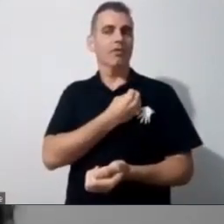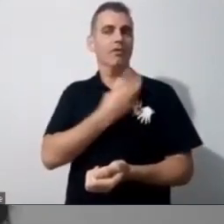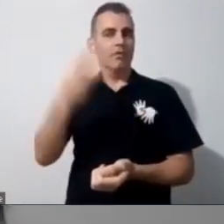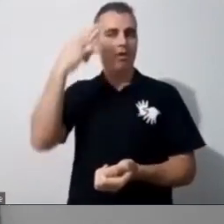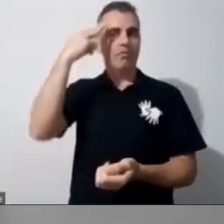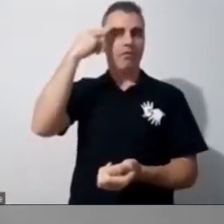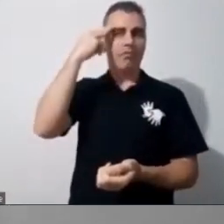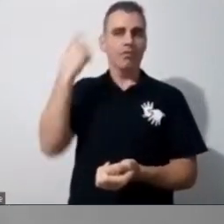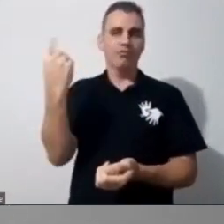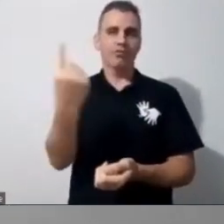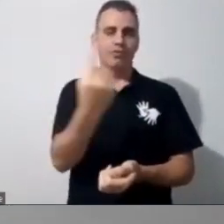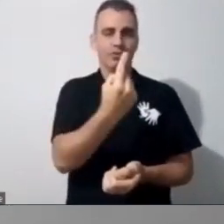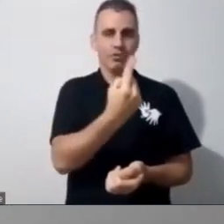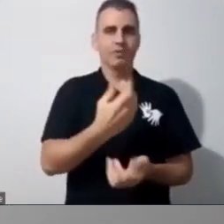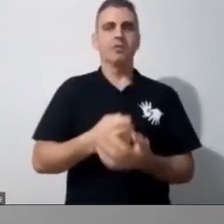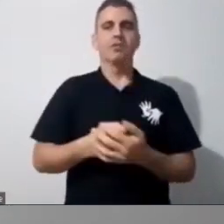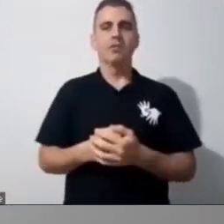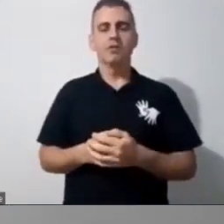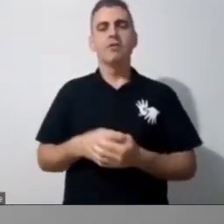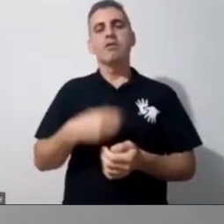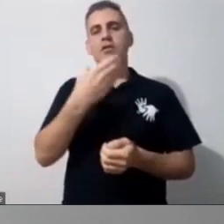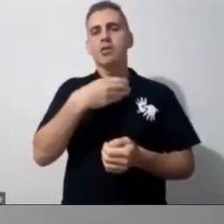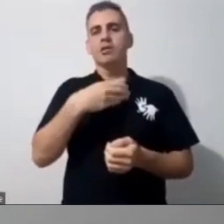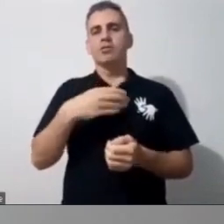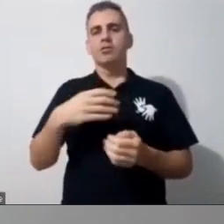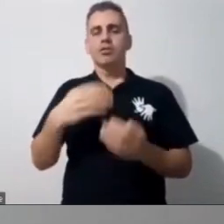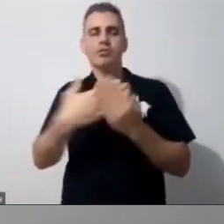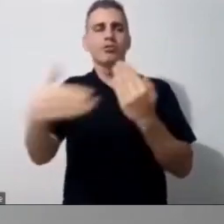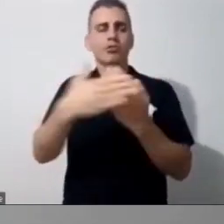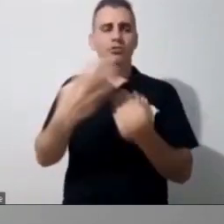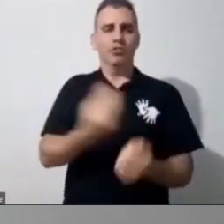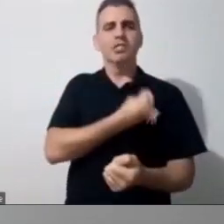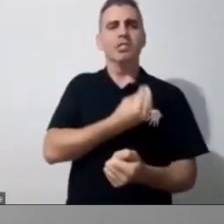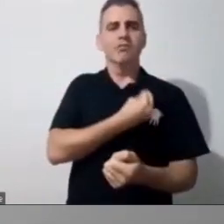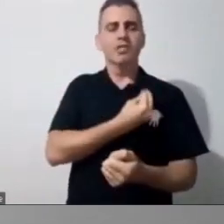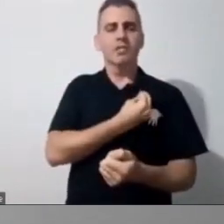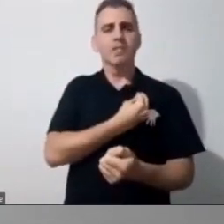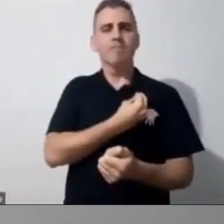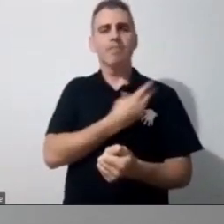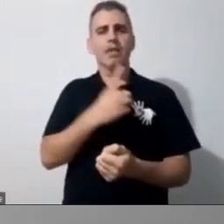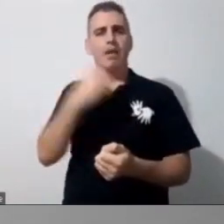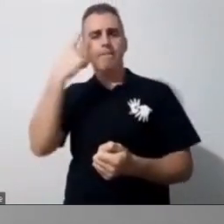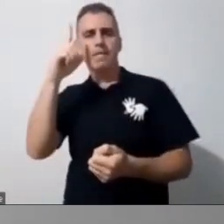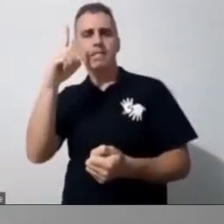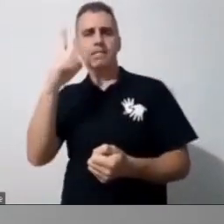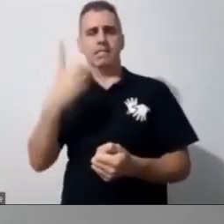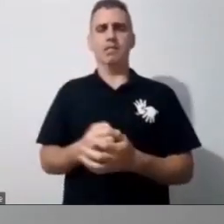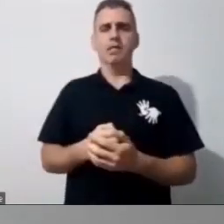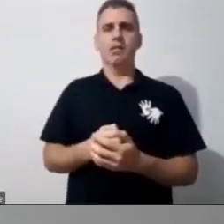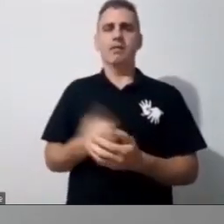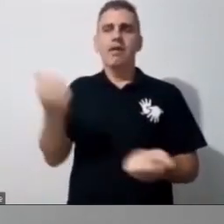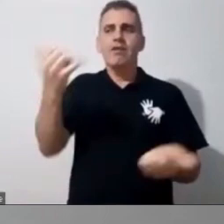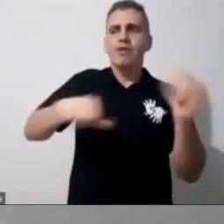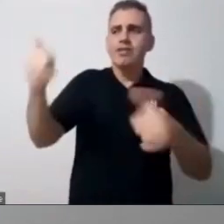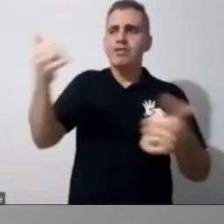eu acho que em tudo na vida, né, a gente tem que pensar não na dificuldade, mas na possibilidade, a qualidade do tempo que a gente está tendo,